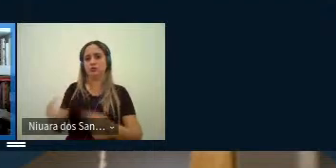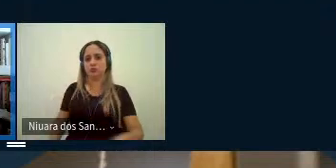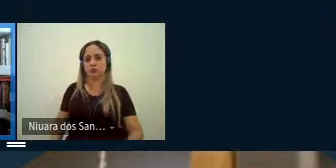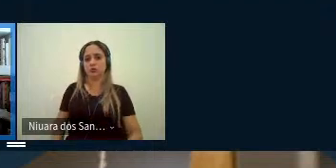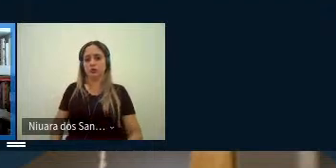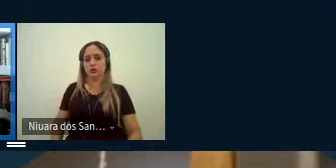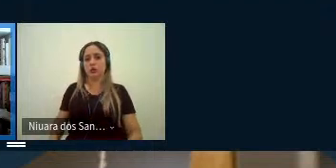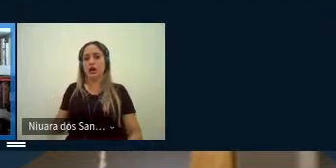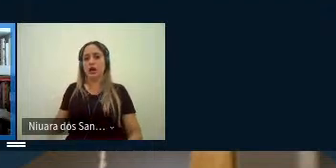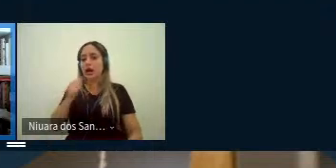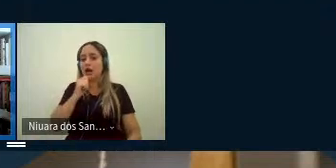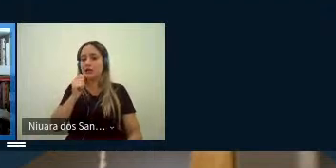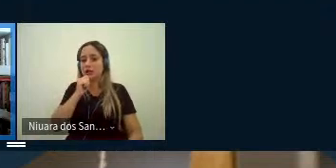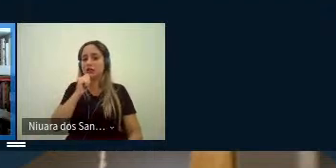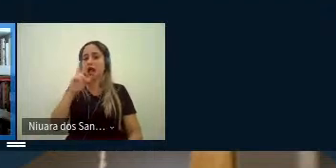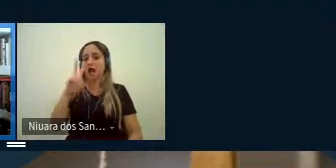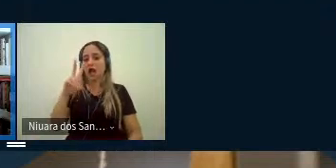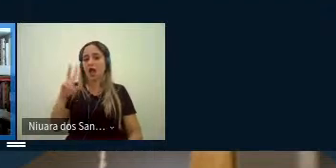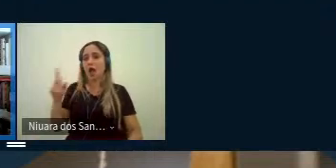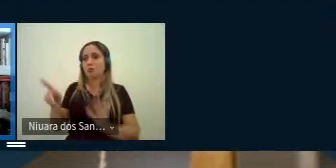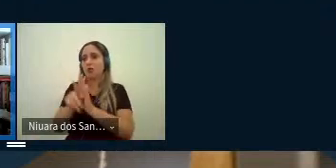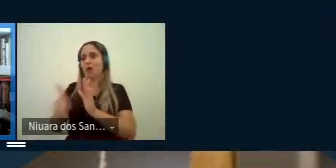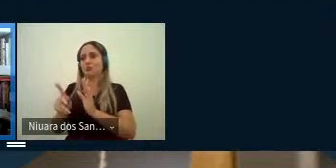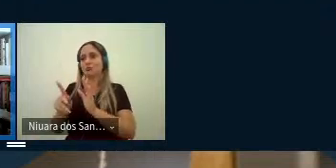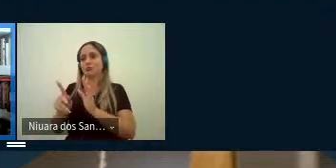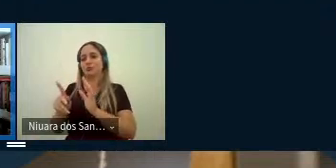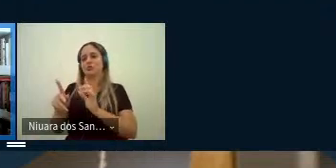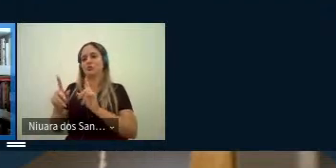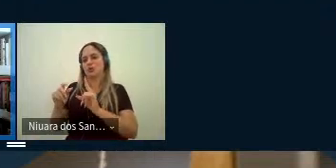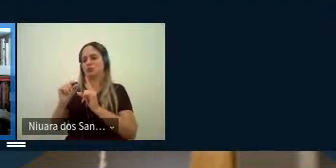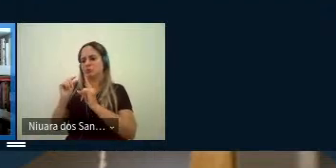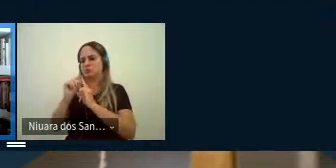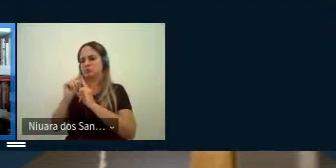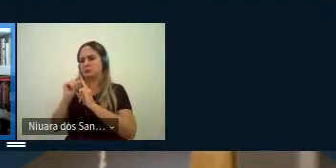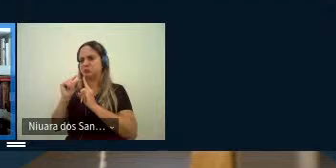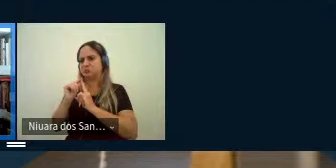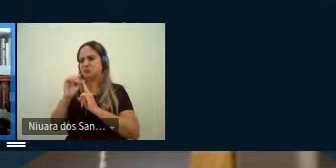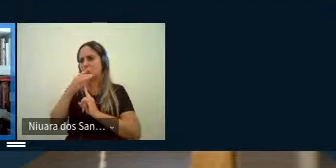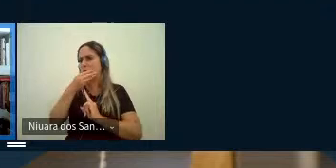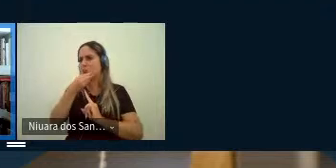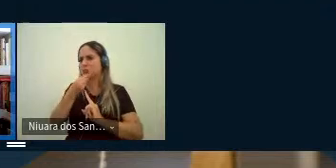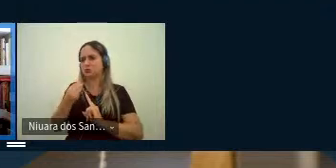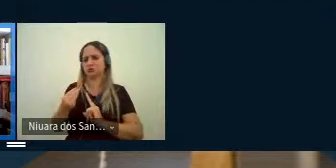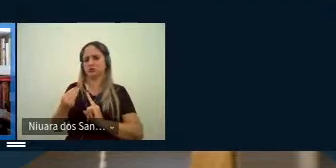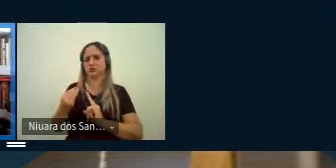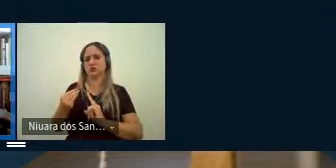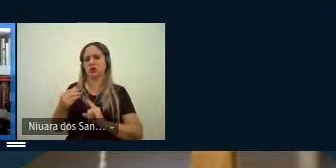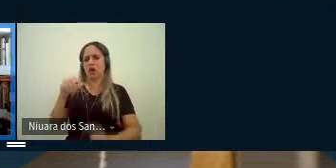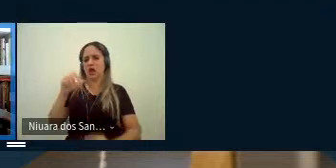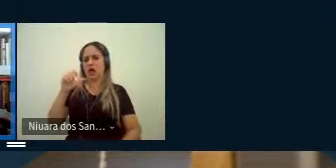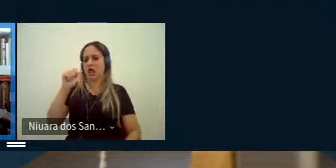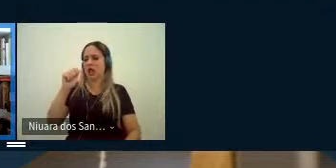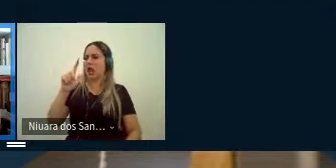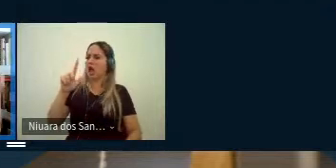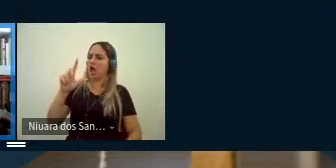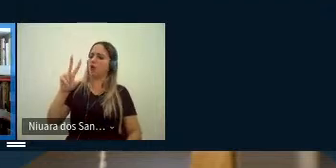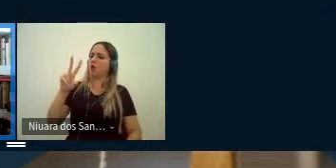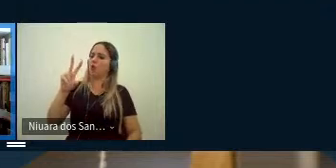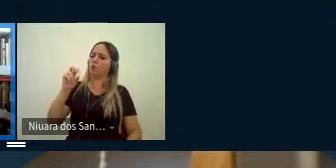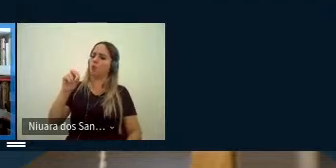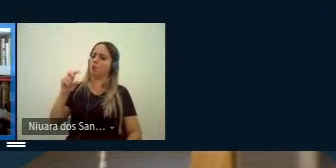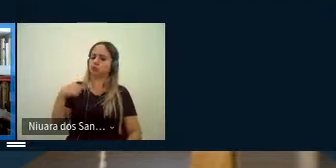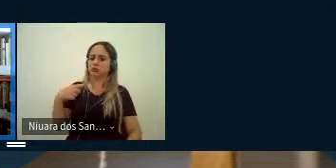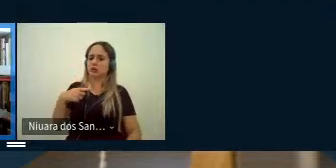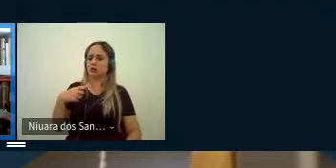continua implicando uma conotação masculina né porque alvo né tem uma tem toda uma